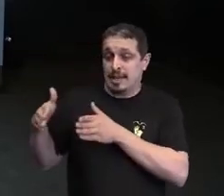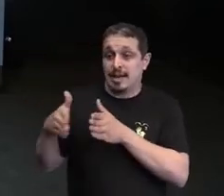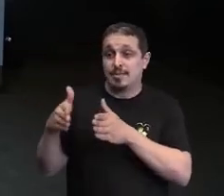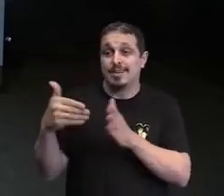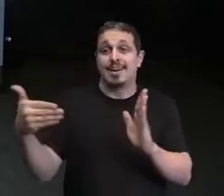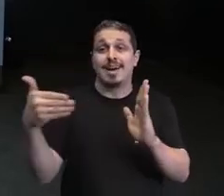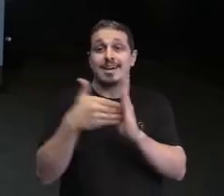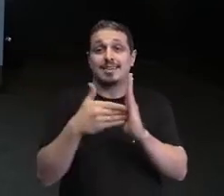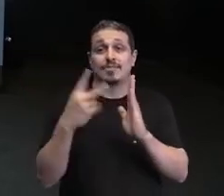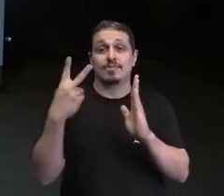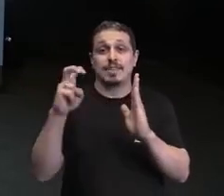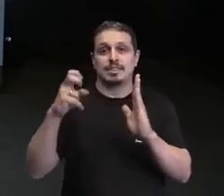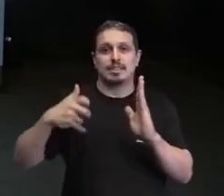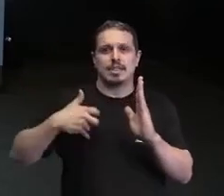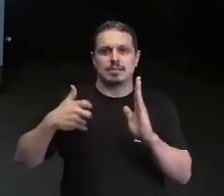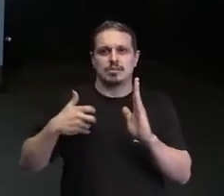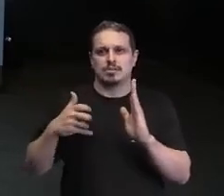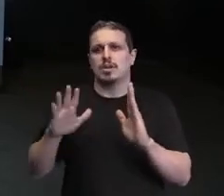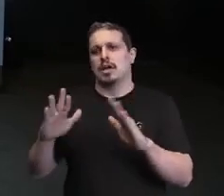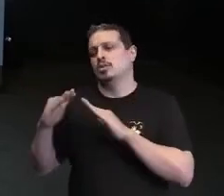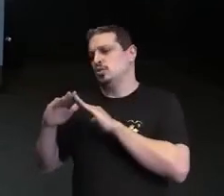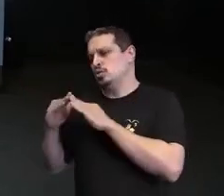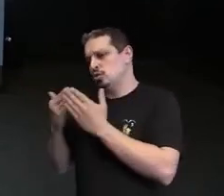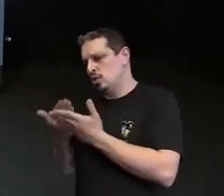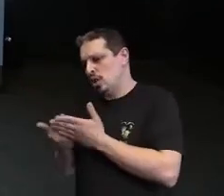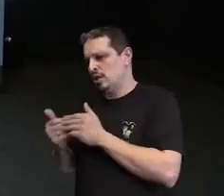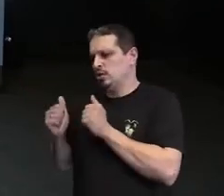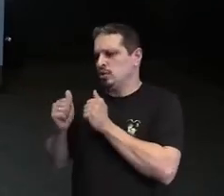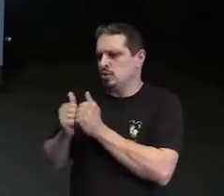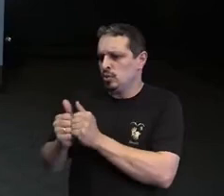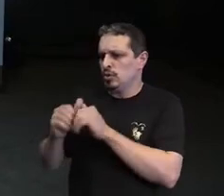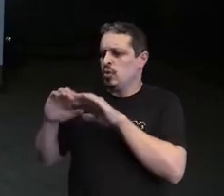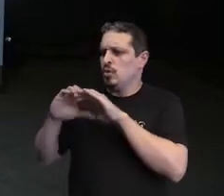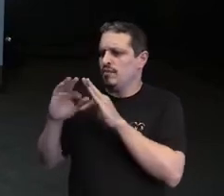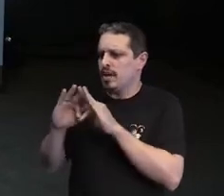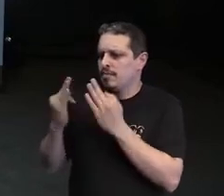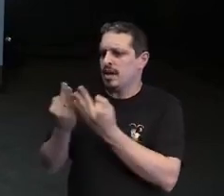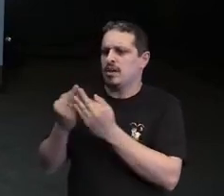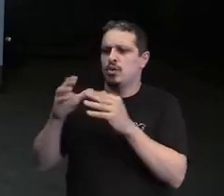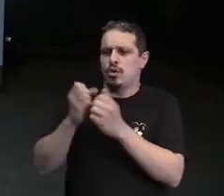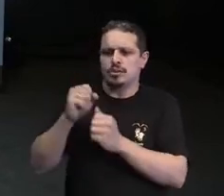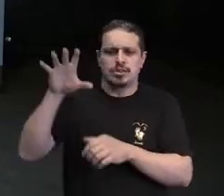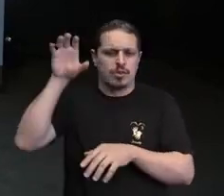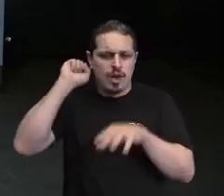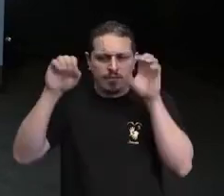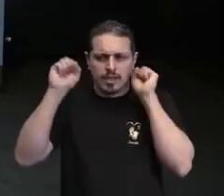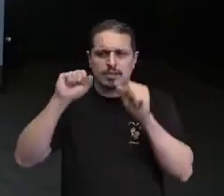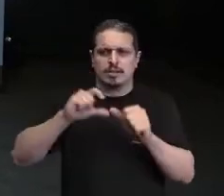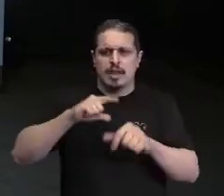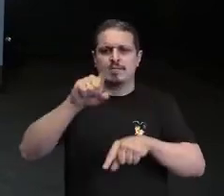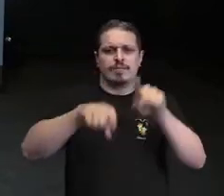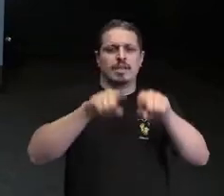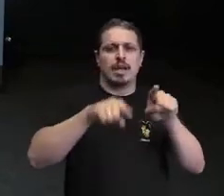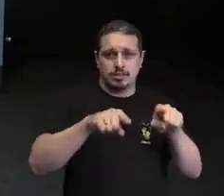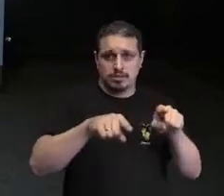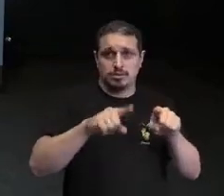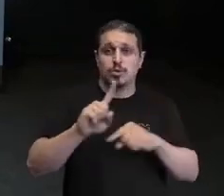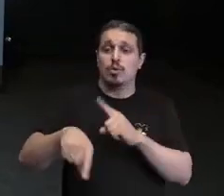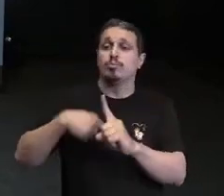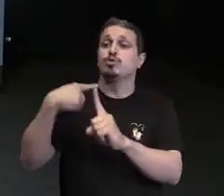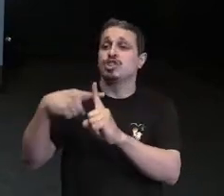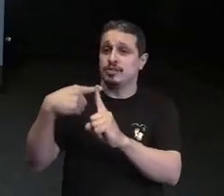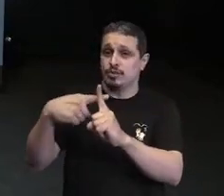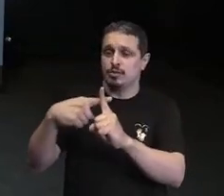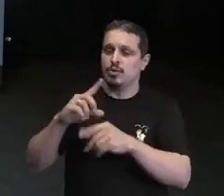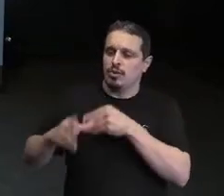passou por escolas, ele está dentro da sua família, ele ouviu sobre a diversidade do ponto de vista positivo e agregador